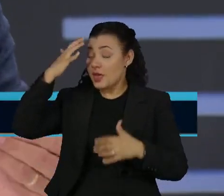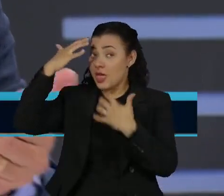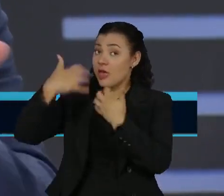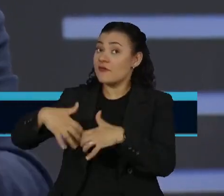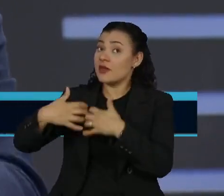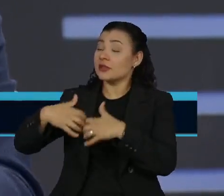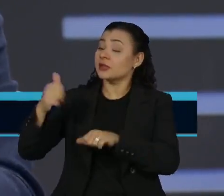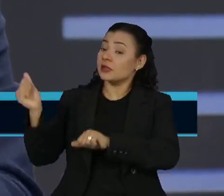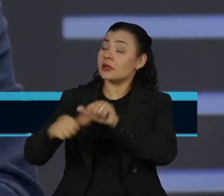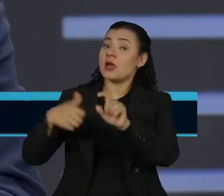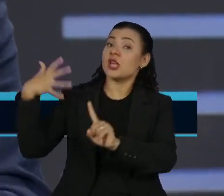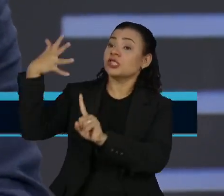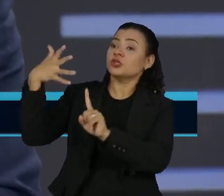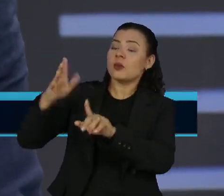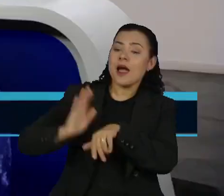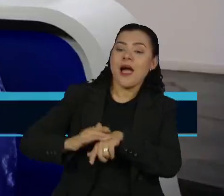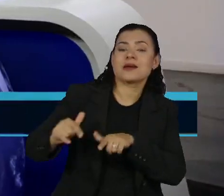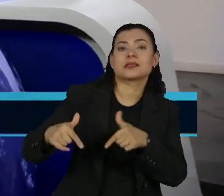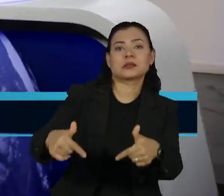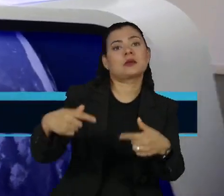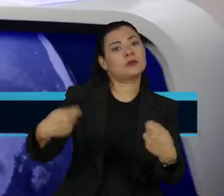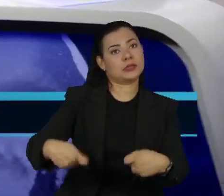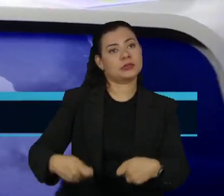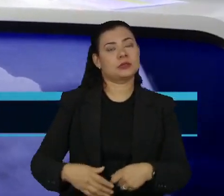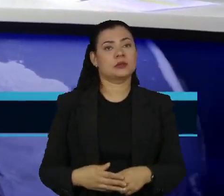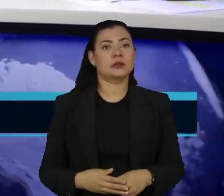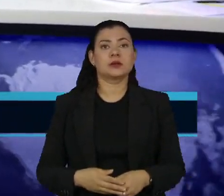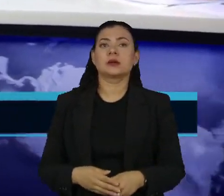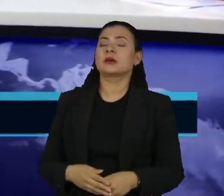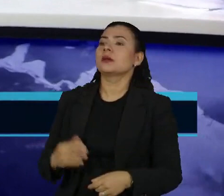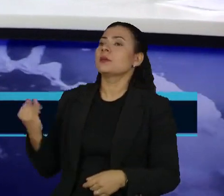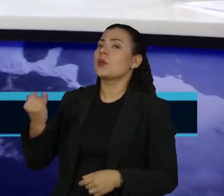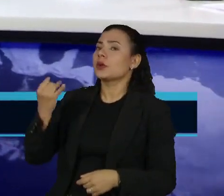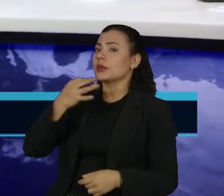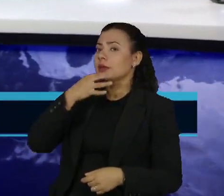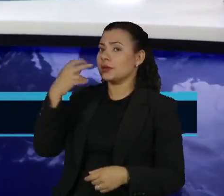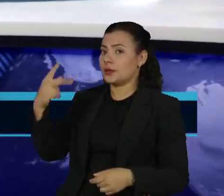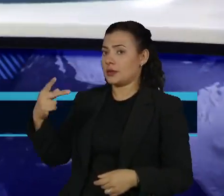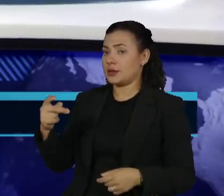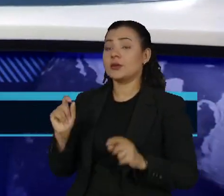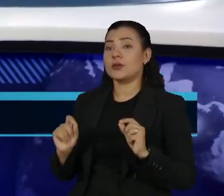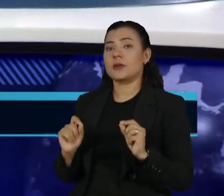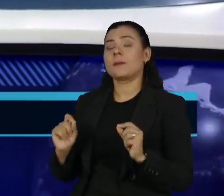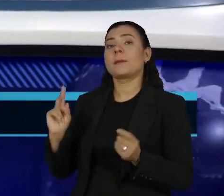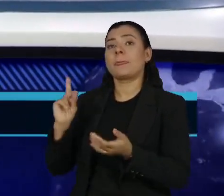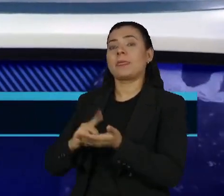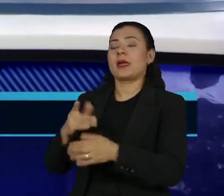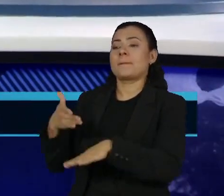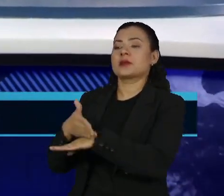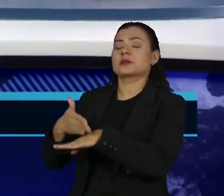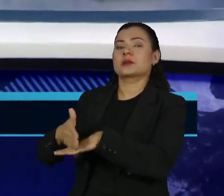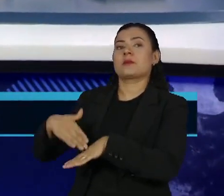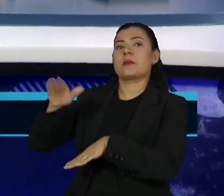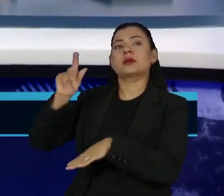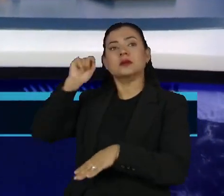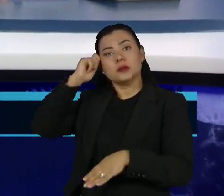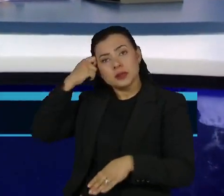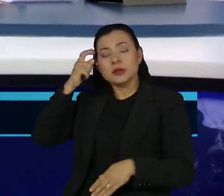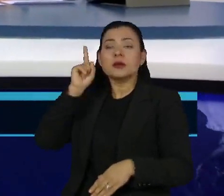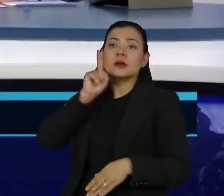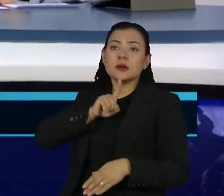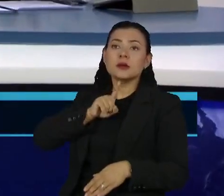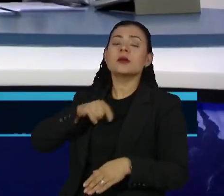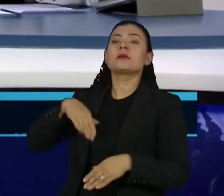para transformar o discurso na prática. E o quão fundamental, na sua visão, é uma maior participação de pretos,